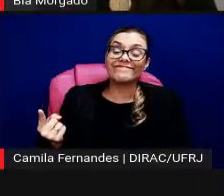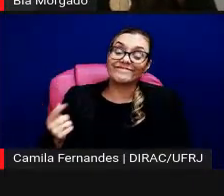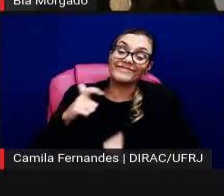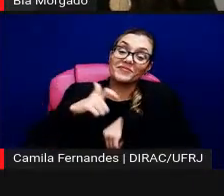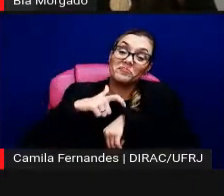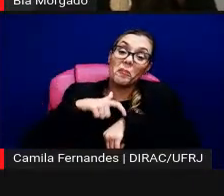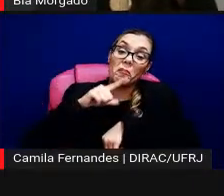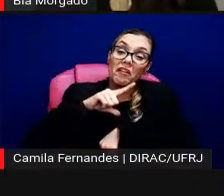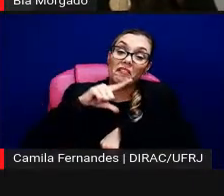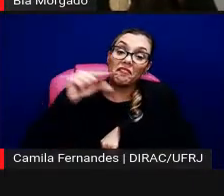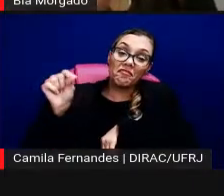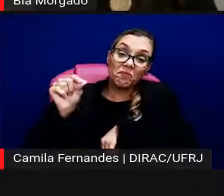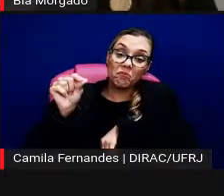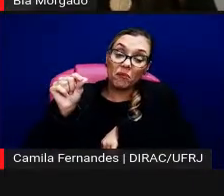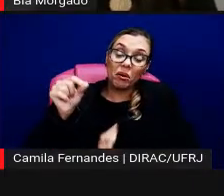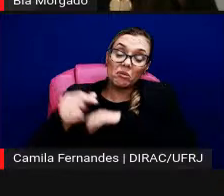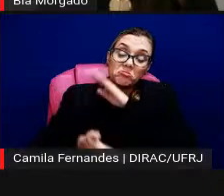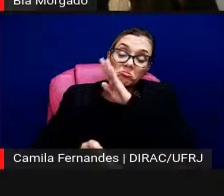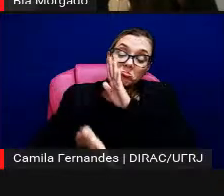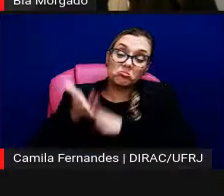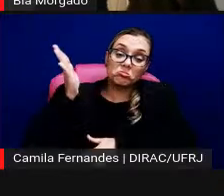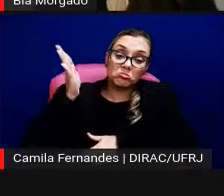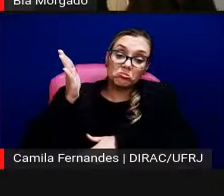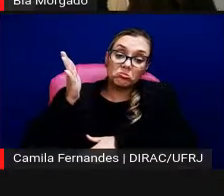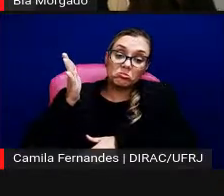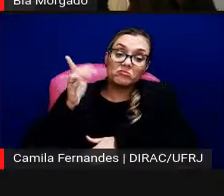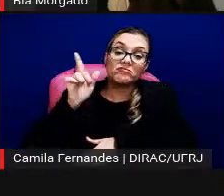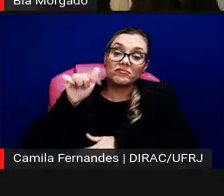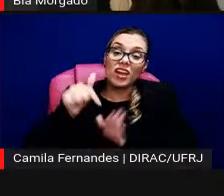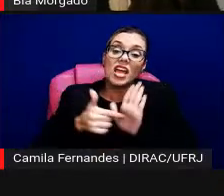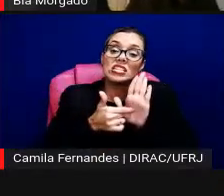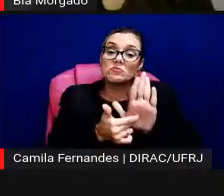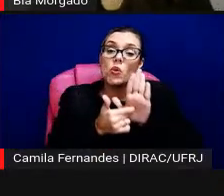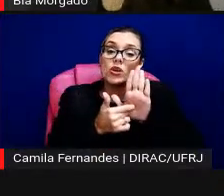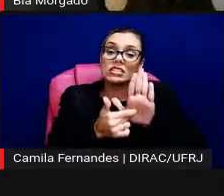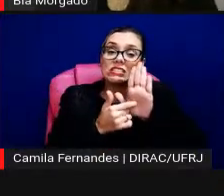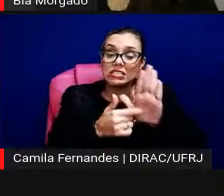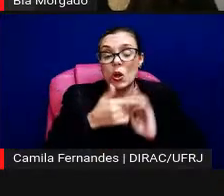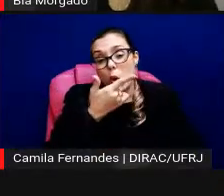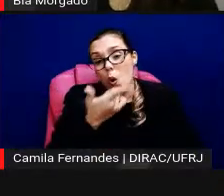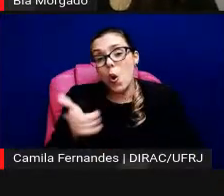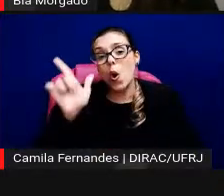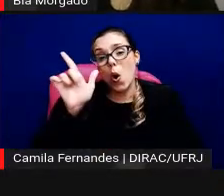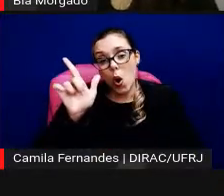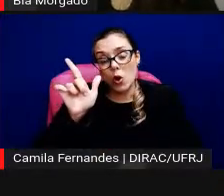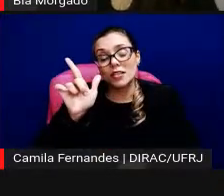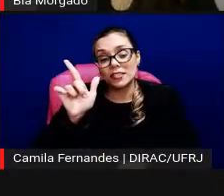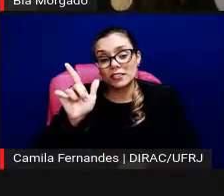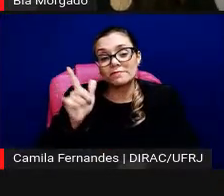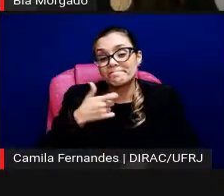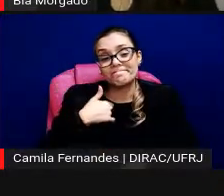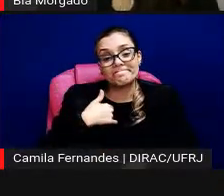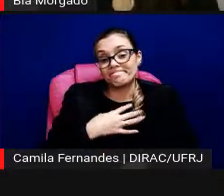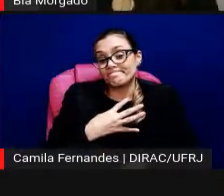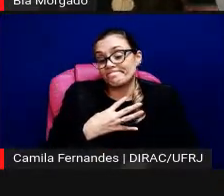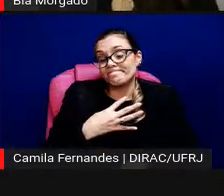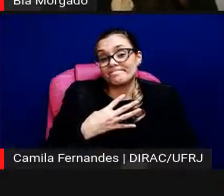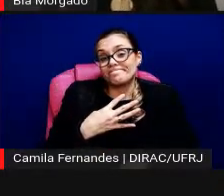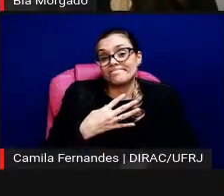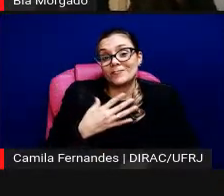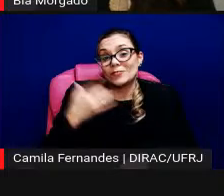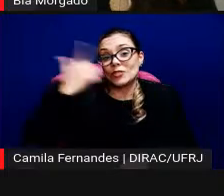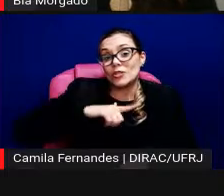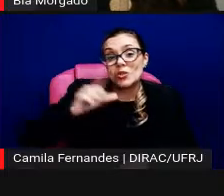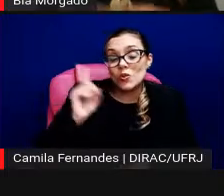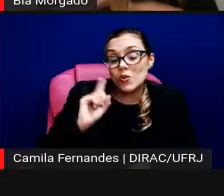mesa teve que ir pra exposição seguinte ou não sei pra onde eu não consegui foi uma grande frustração na minha